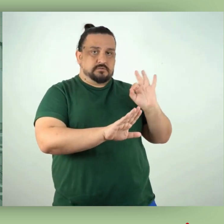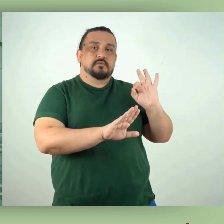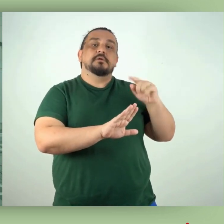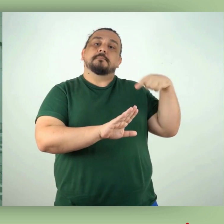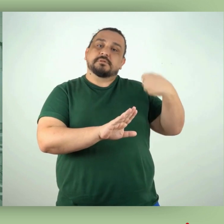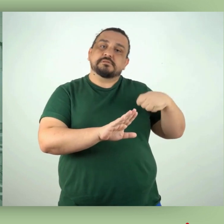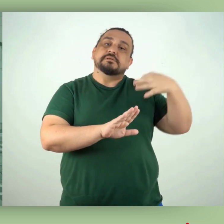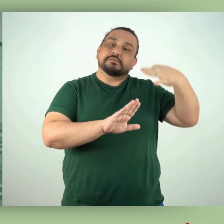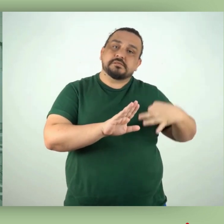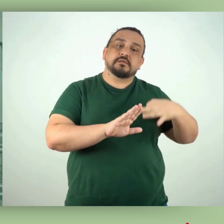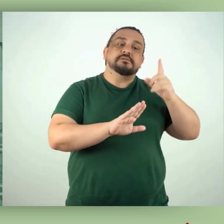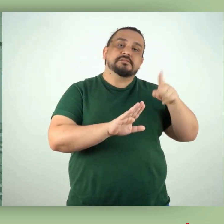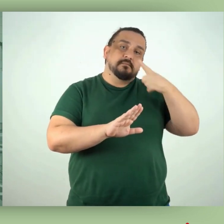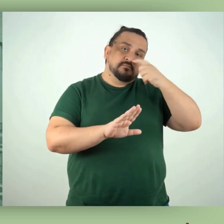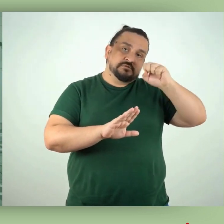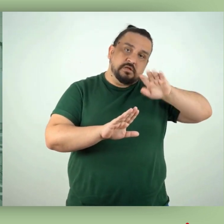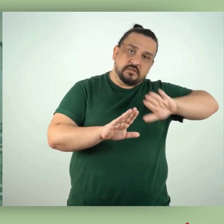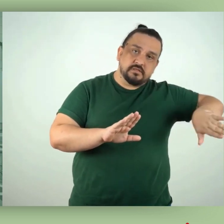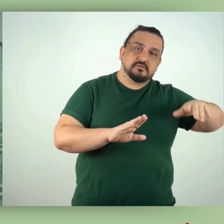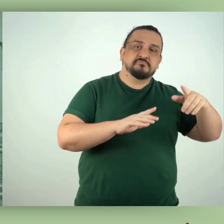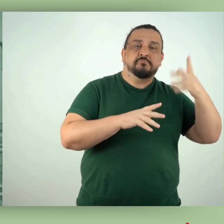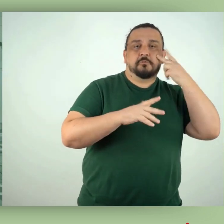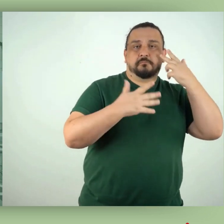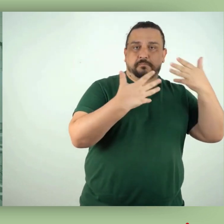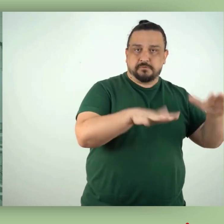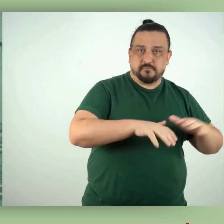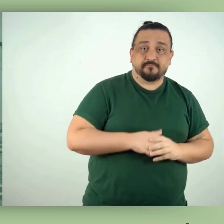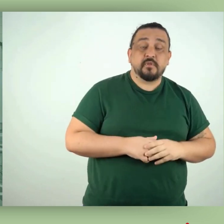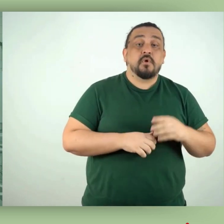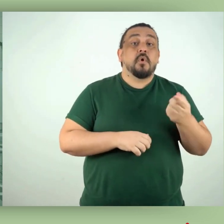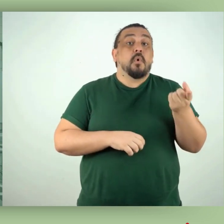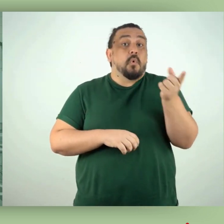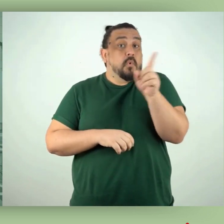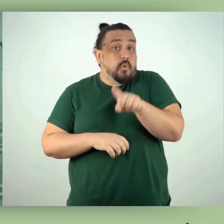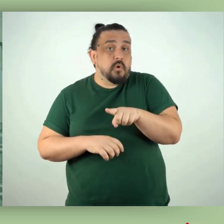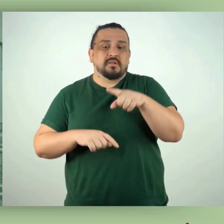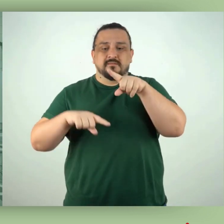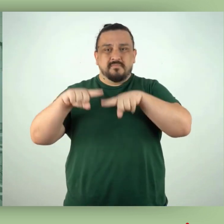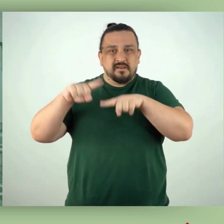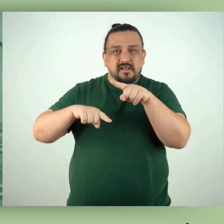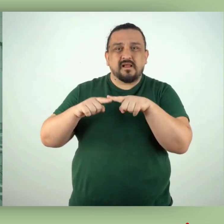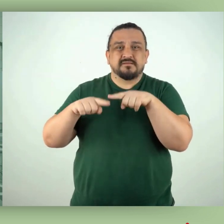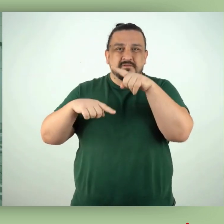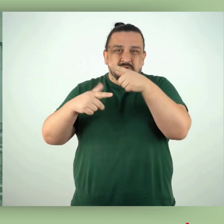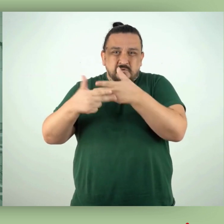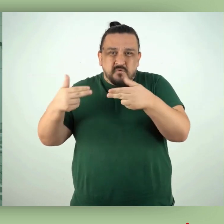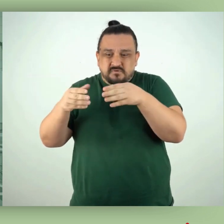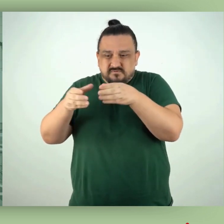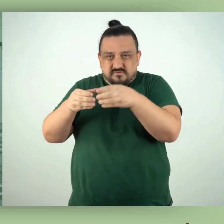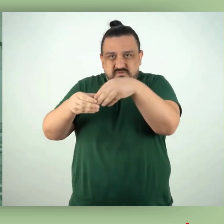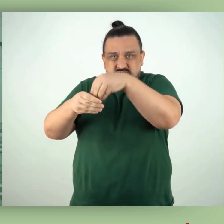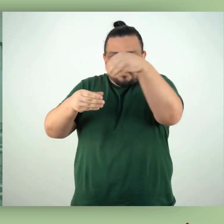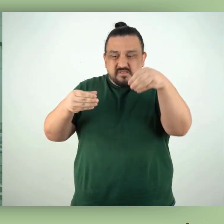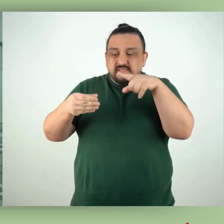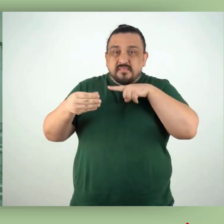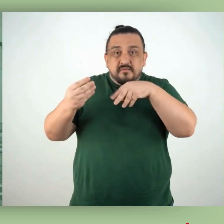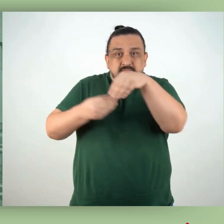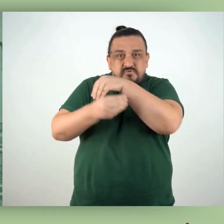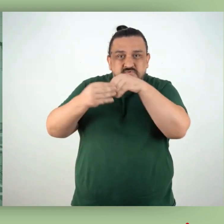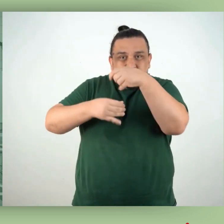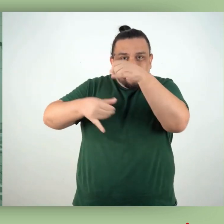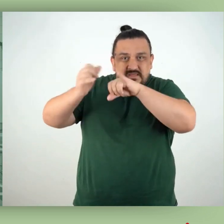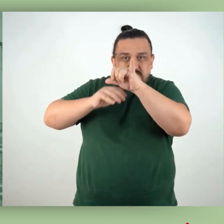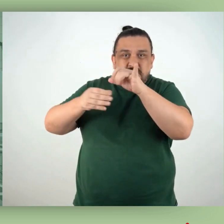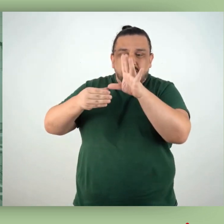tratamento prévio e devem ser descartadas como rejeitos. As embalagens e os materiais contaminados por